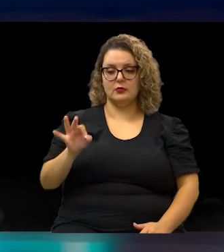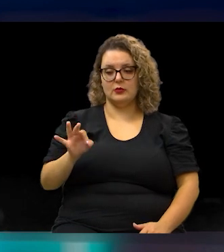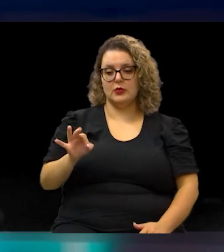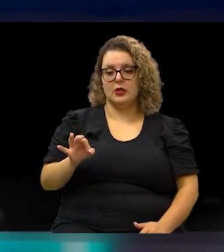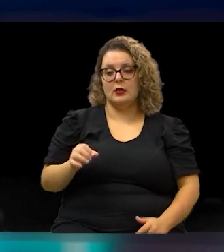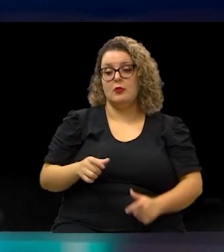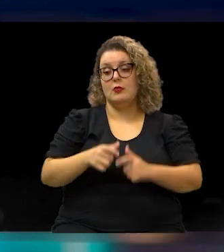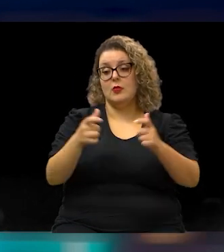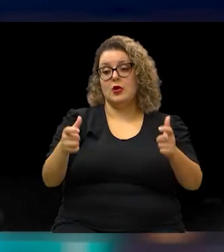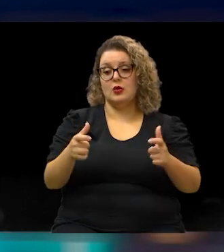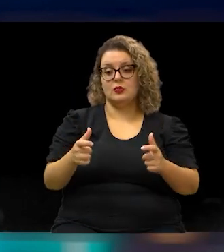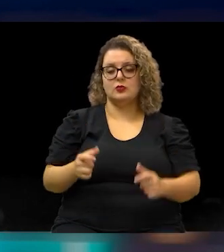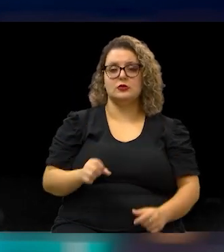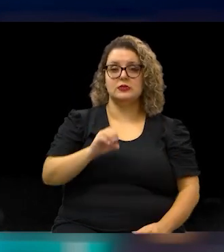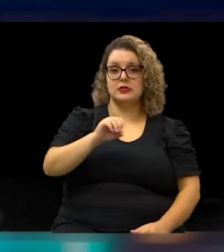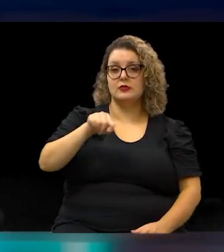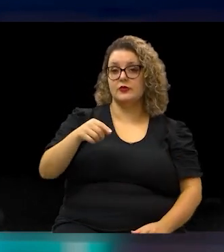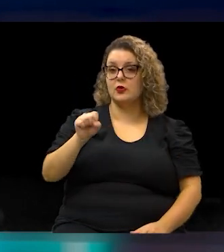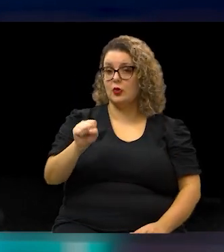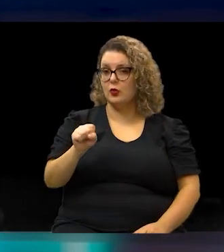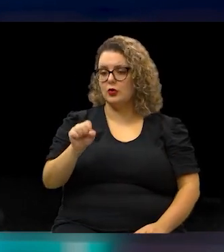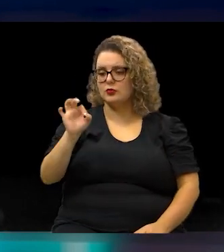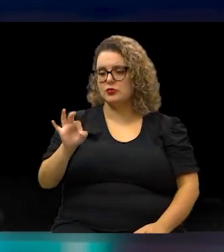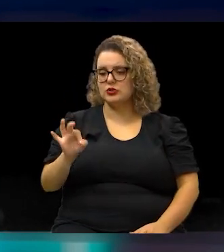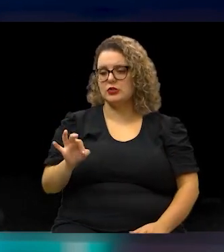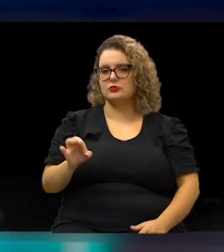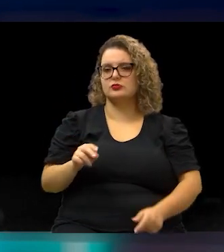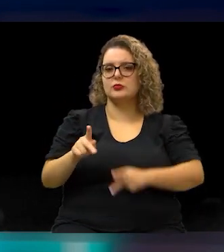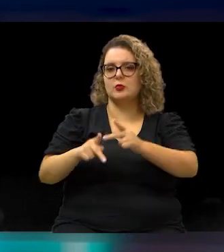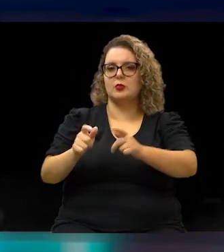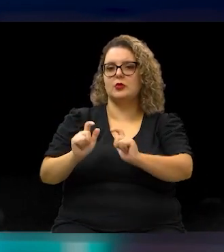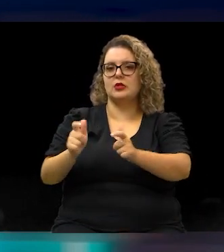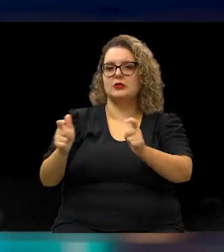% ao ano. Então,